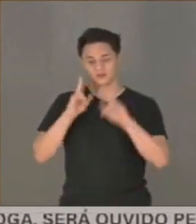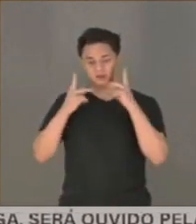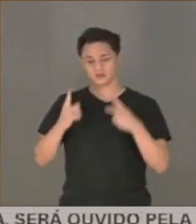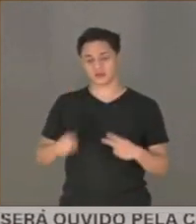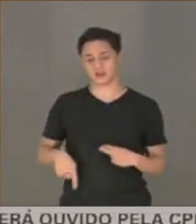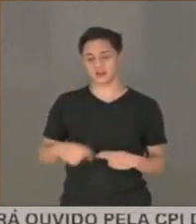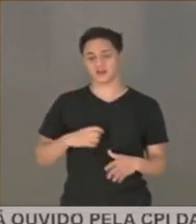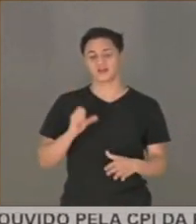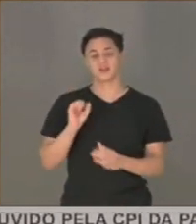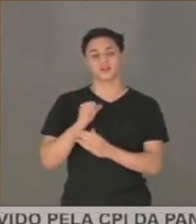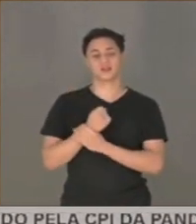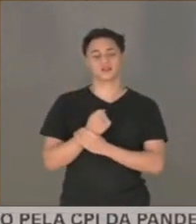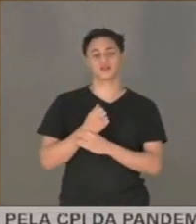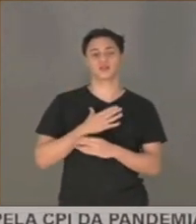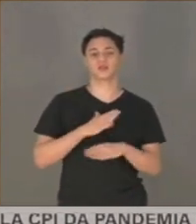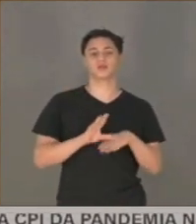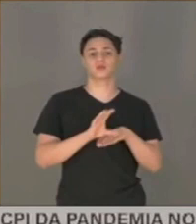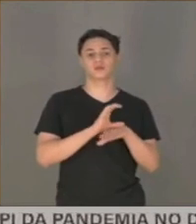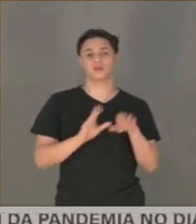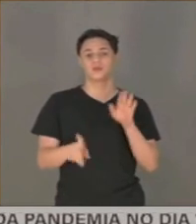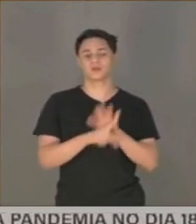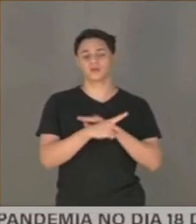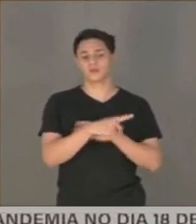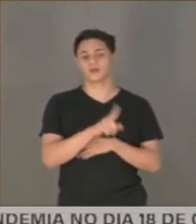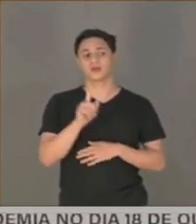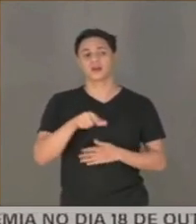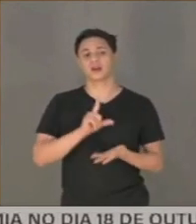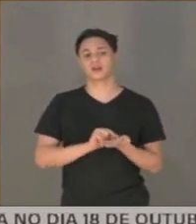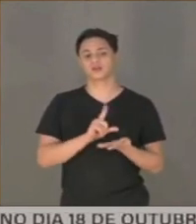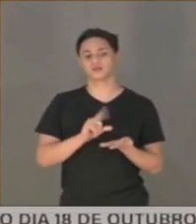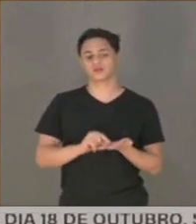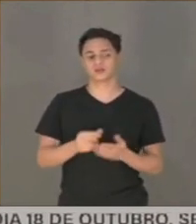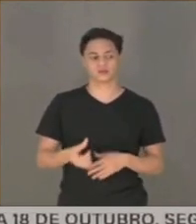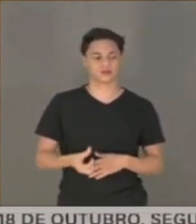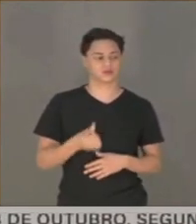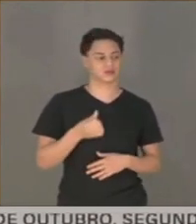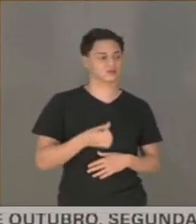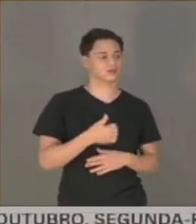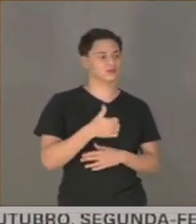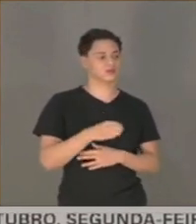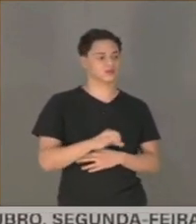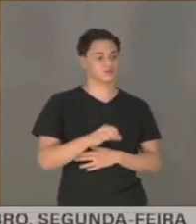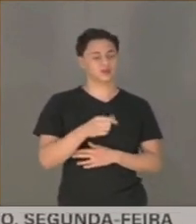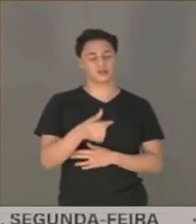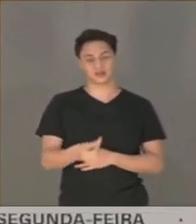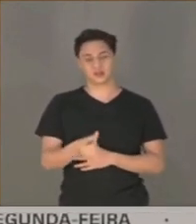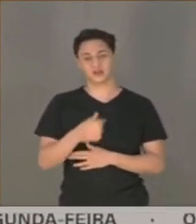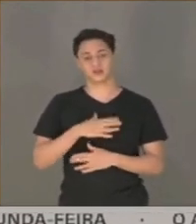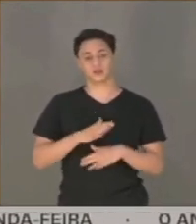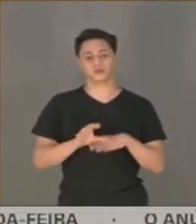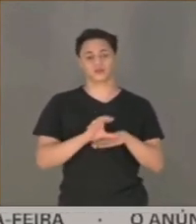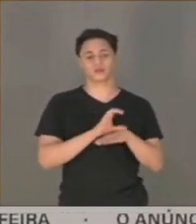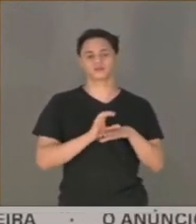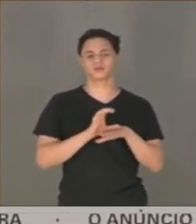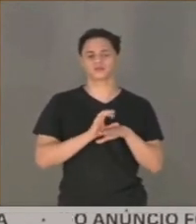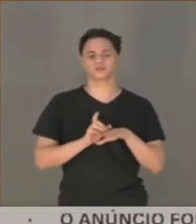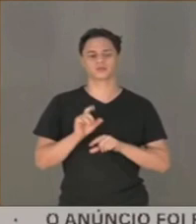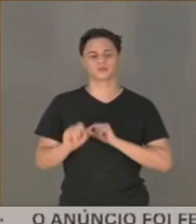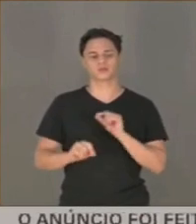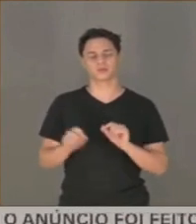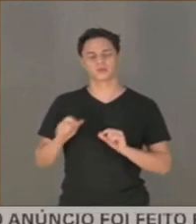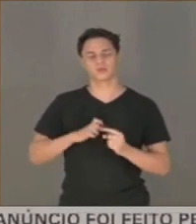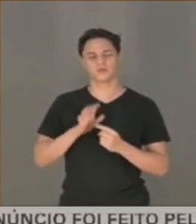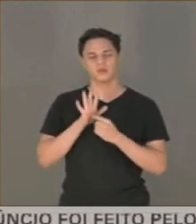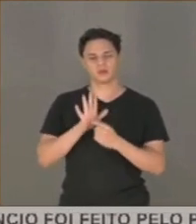Isso não sou eu que estou falando. É o artigo 6º e 196 da Constituição Federal que está expresso quando diz